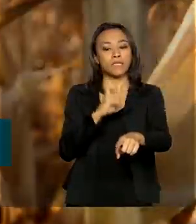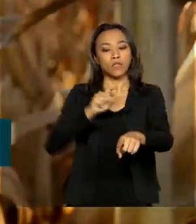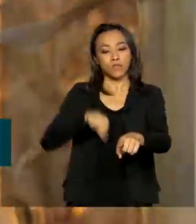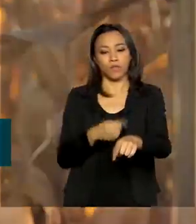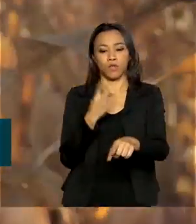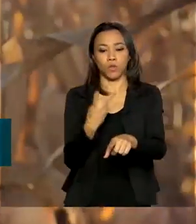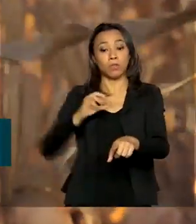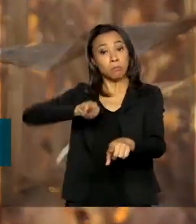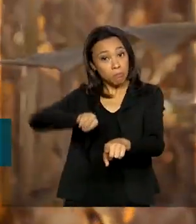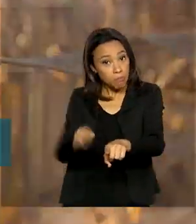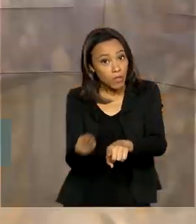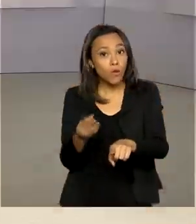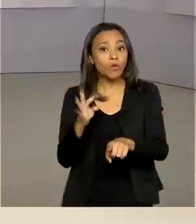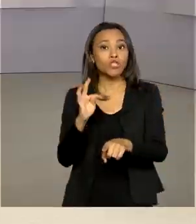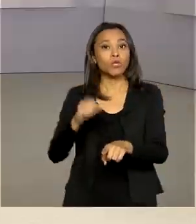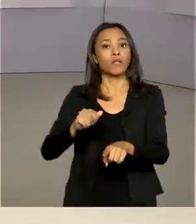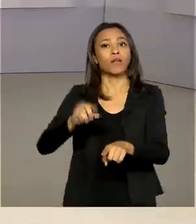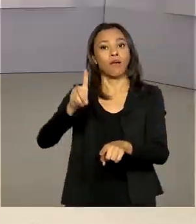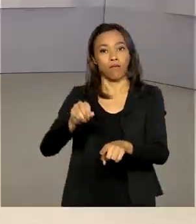de toneladas.